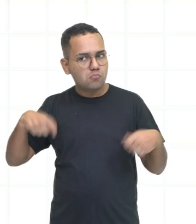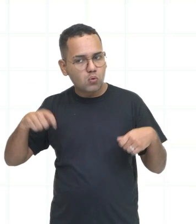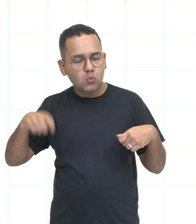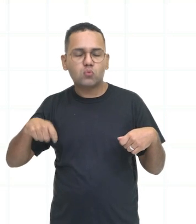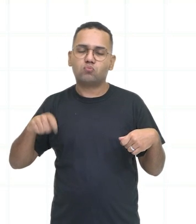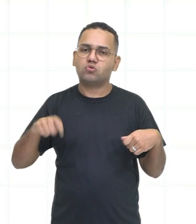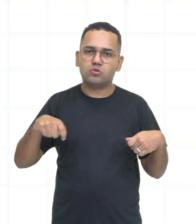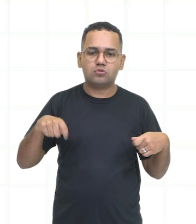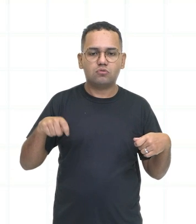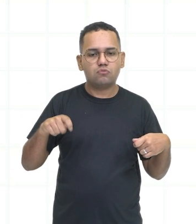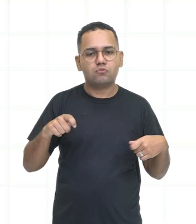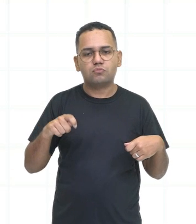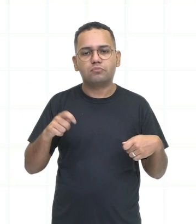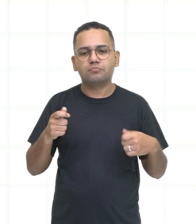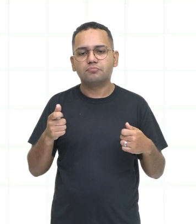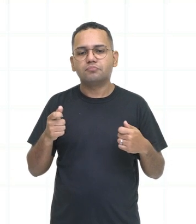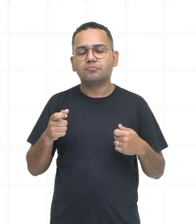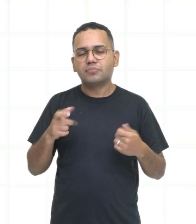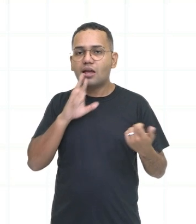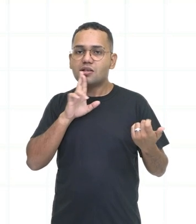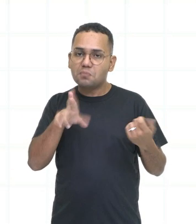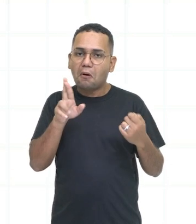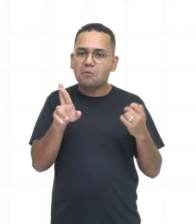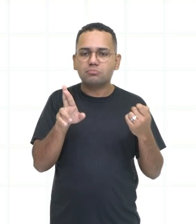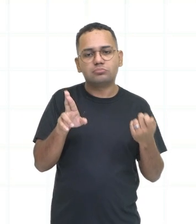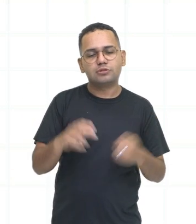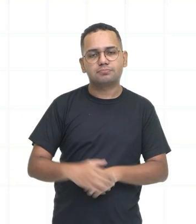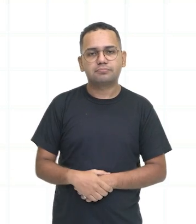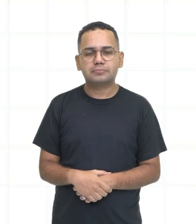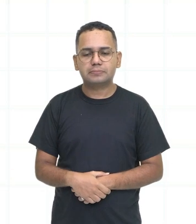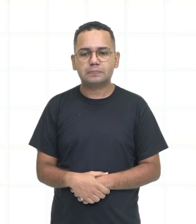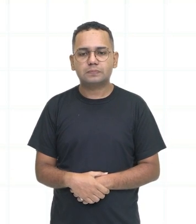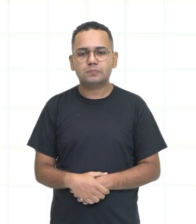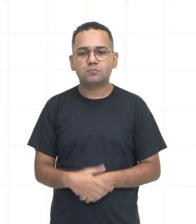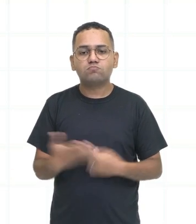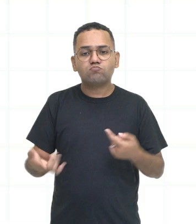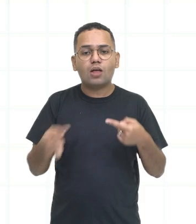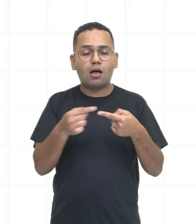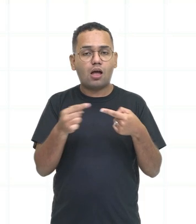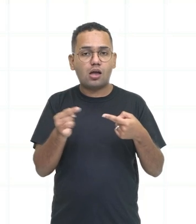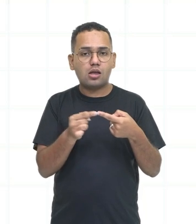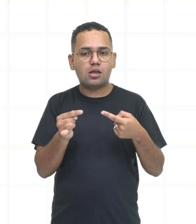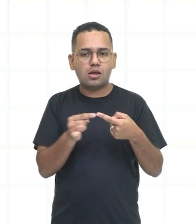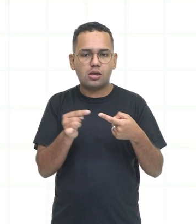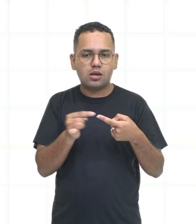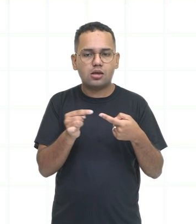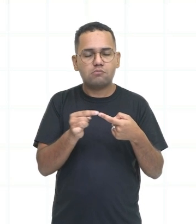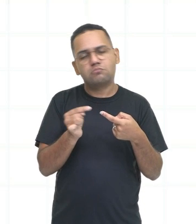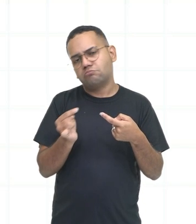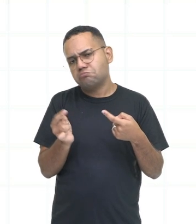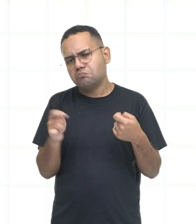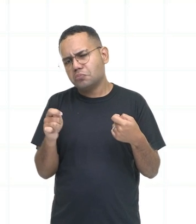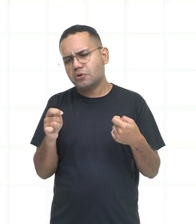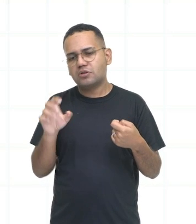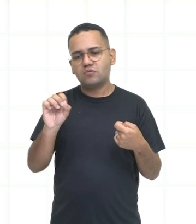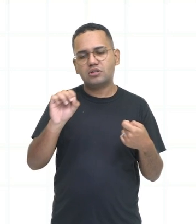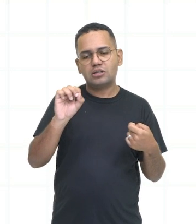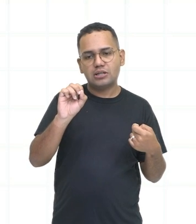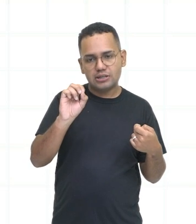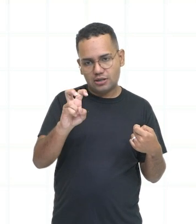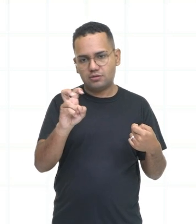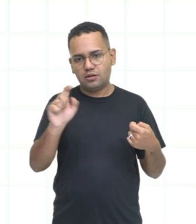né, para falar a hora em inglês. It's a quarter past five. É um quarto passado das cinco. Ou, normal,